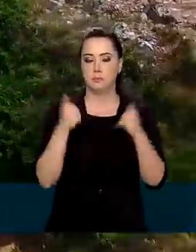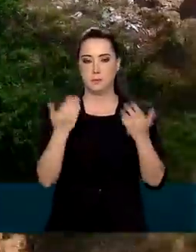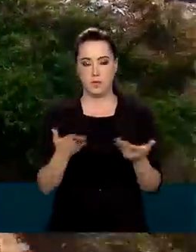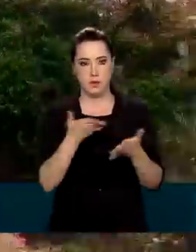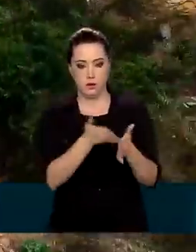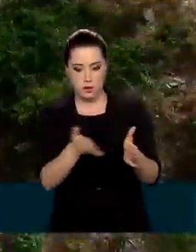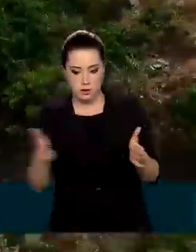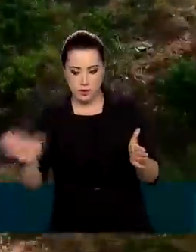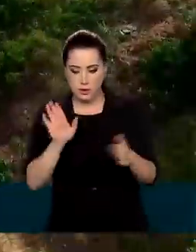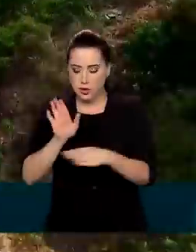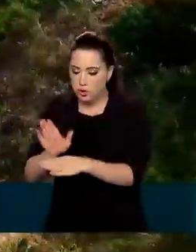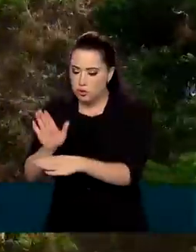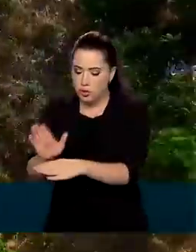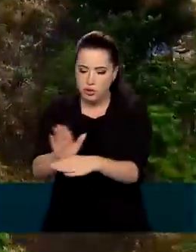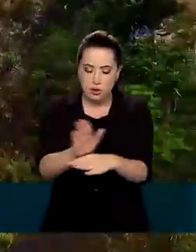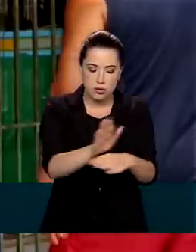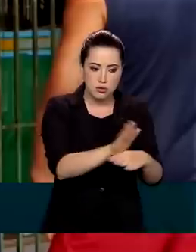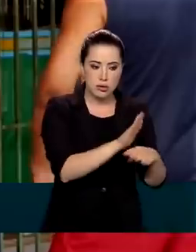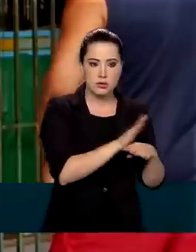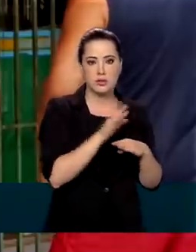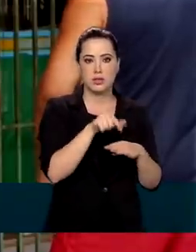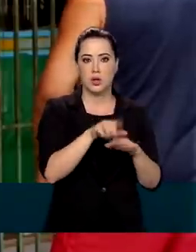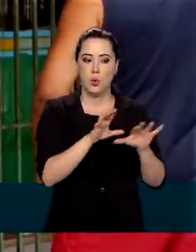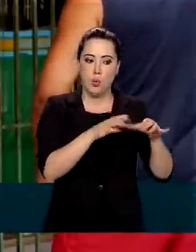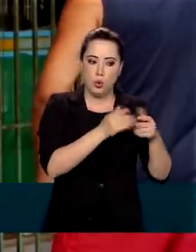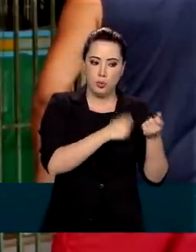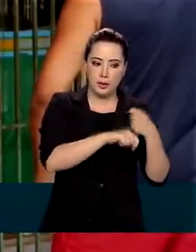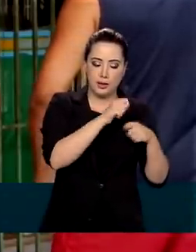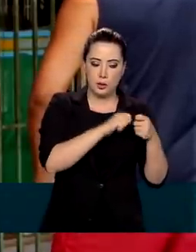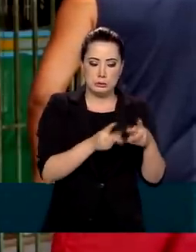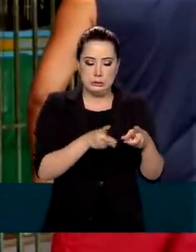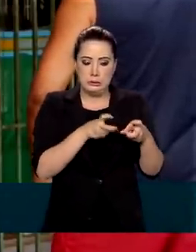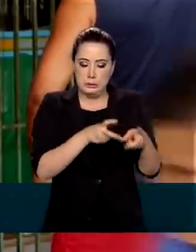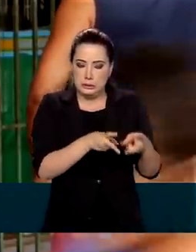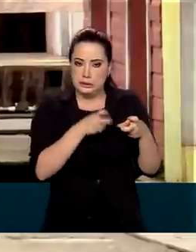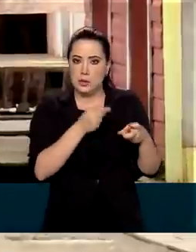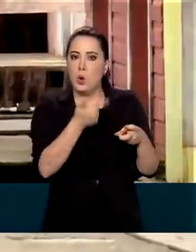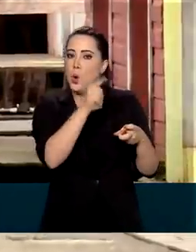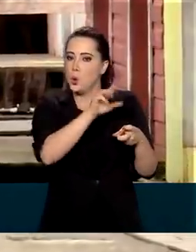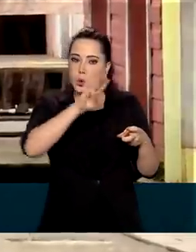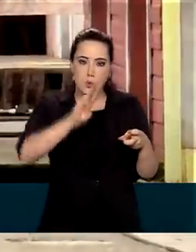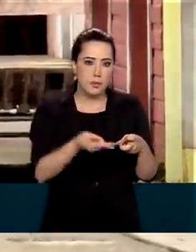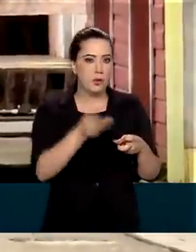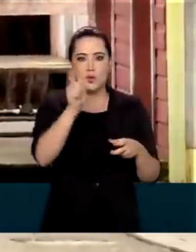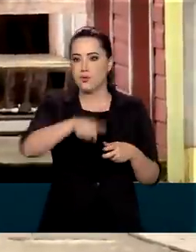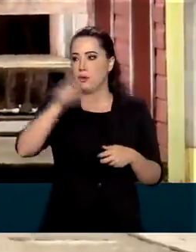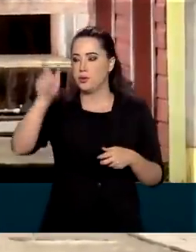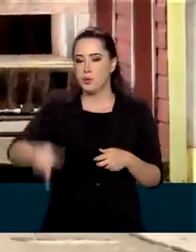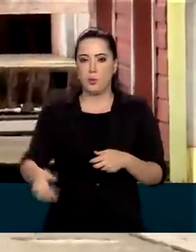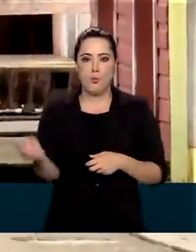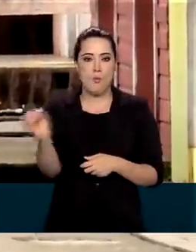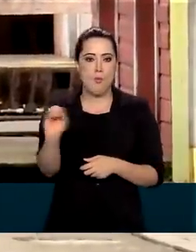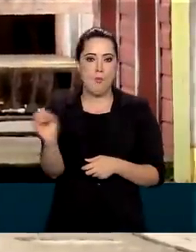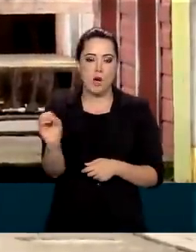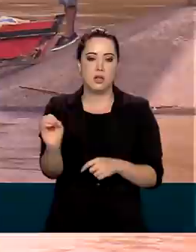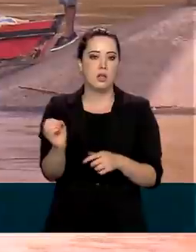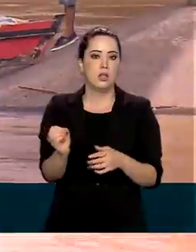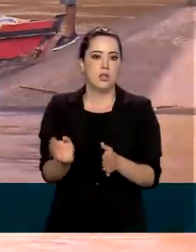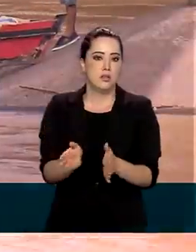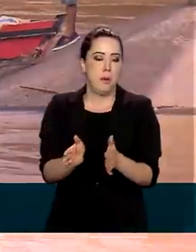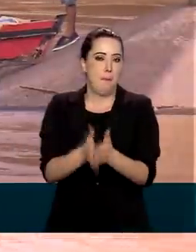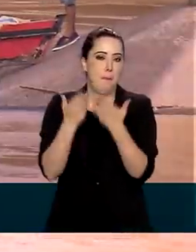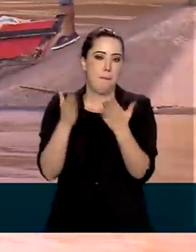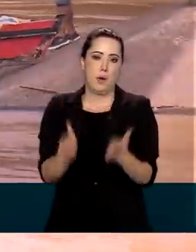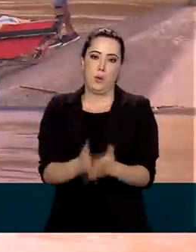processo de ajudar os mais vulneráveis, a área econômica identificou outros milhões de brasileiros em situação de pobreza,